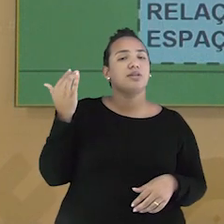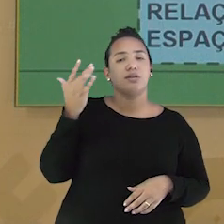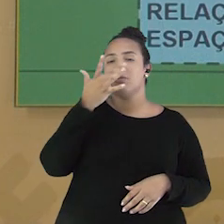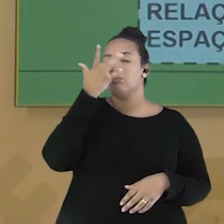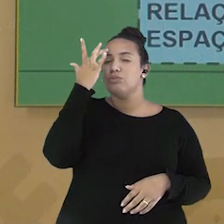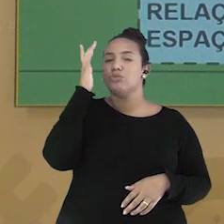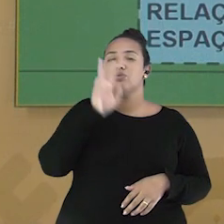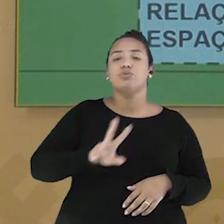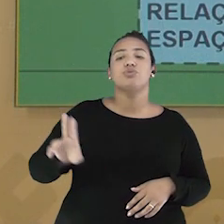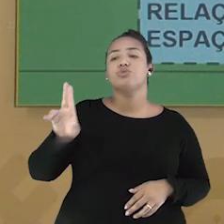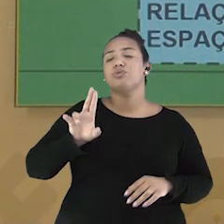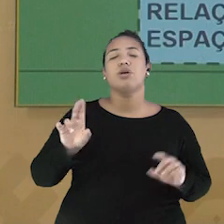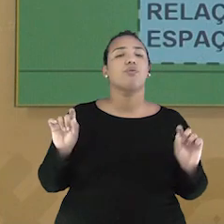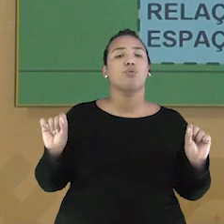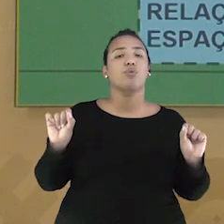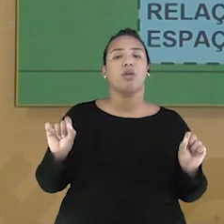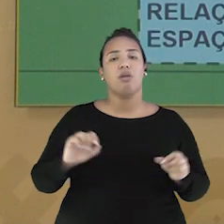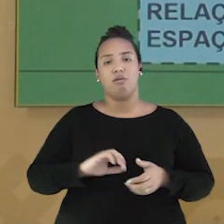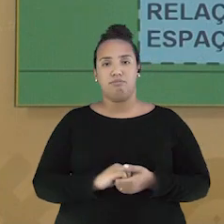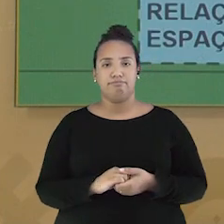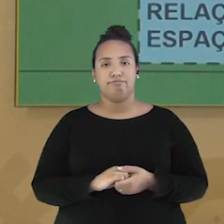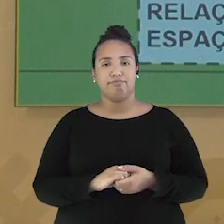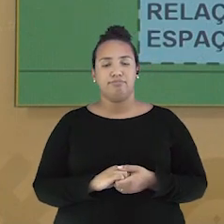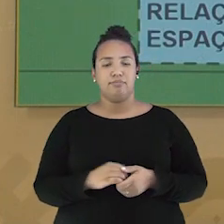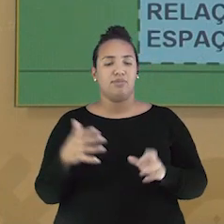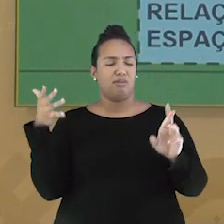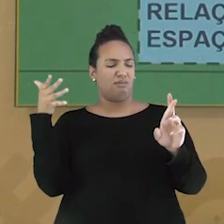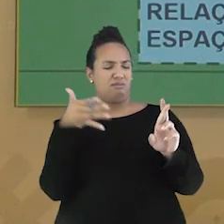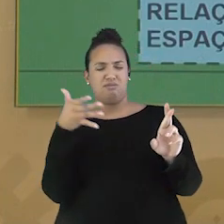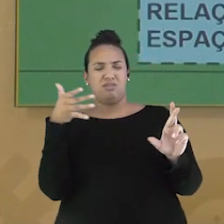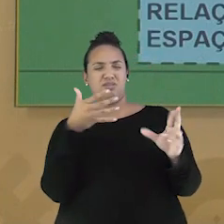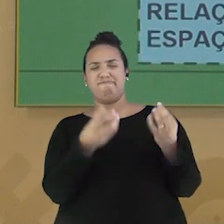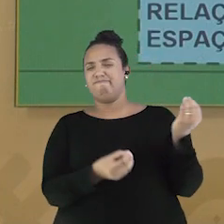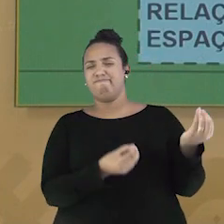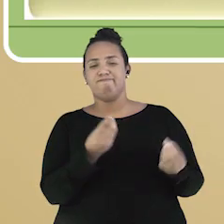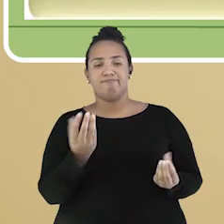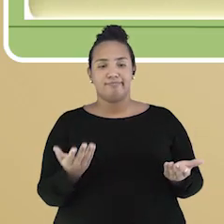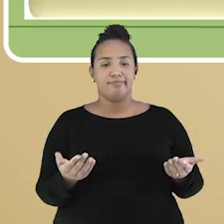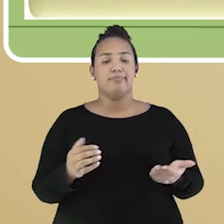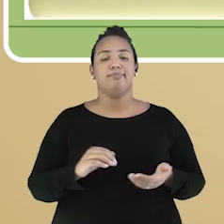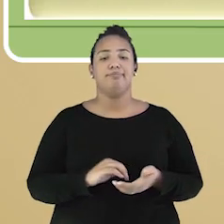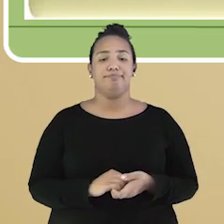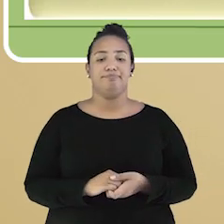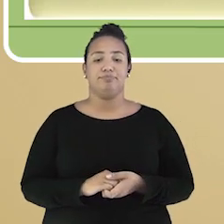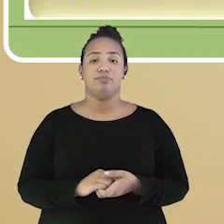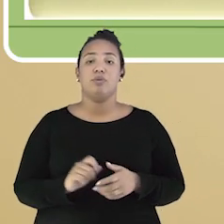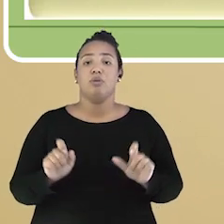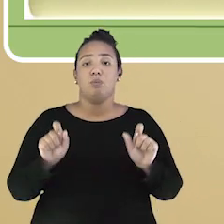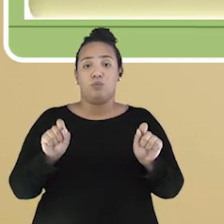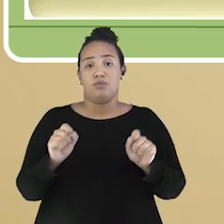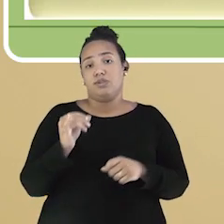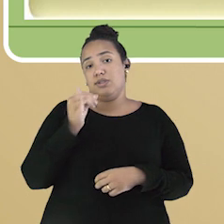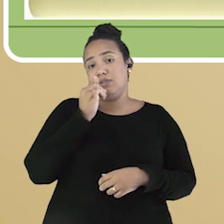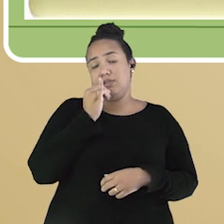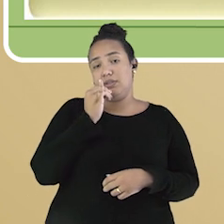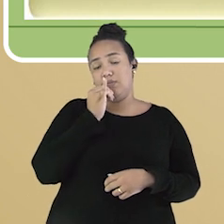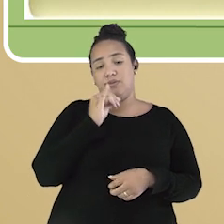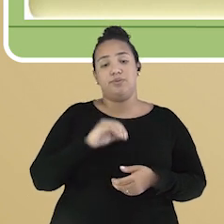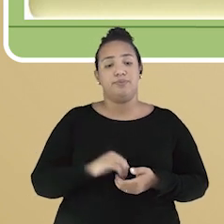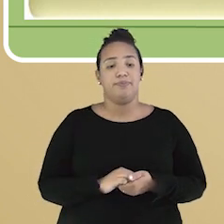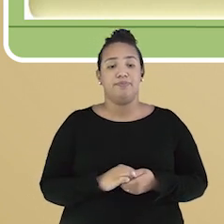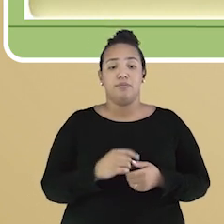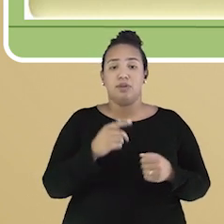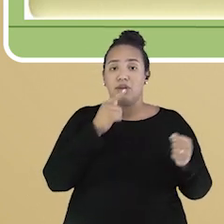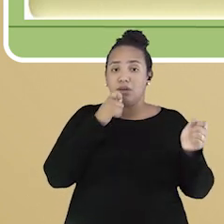usavam para se orientar? Quais poderiam ser esses pontos de referência? Bom, poderiam ser usados pontos de referência